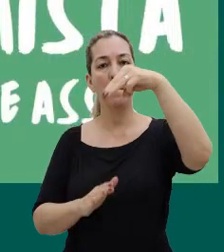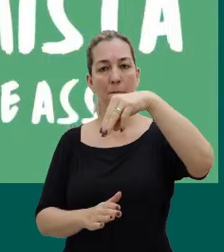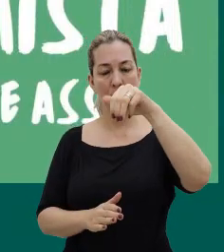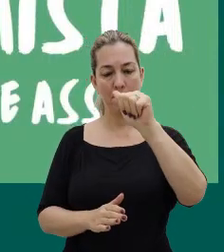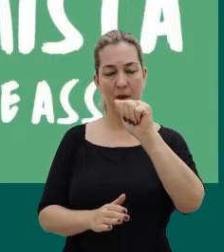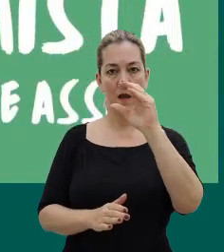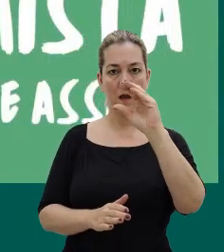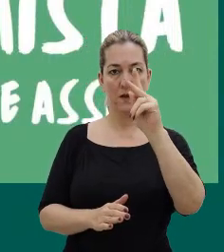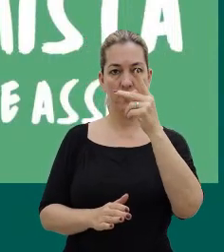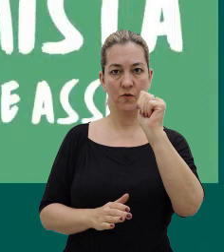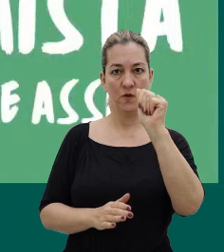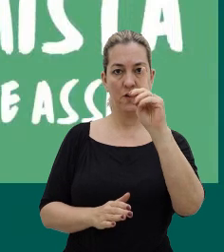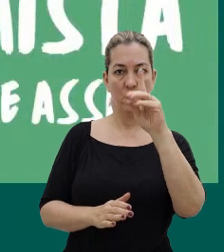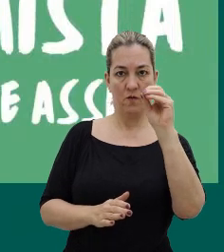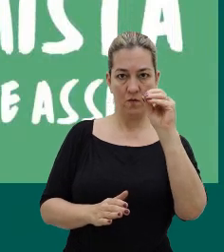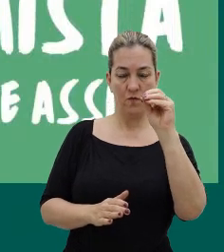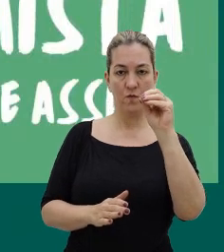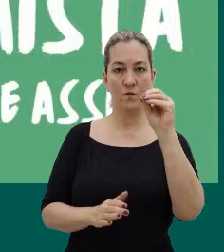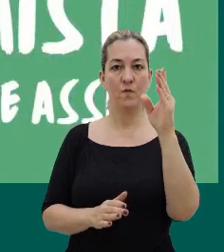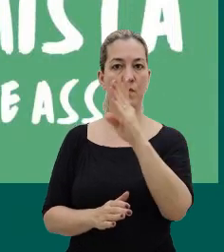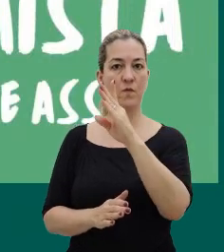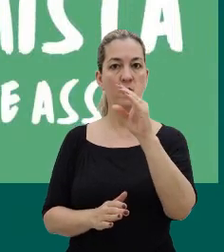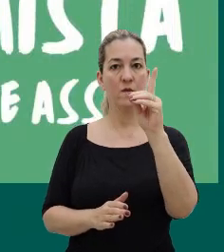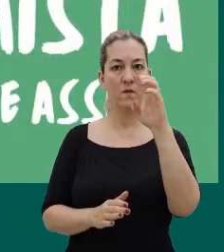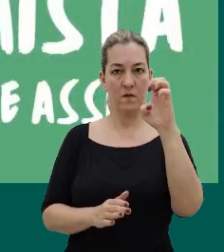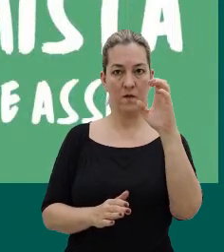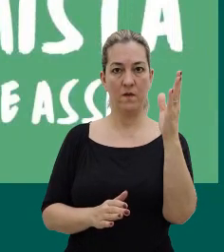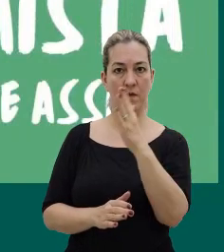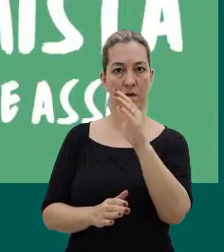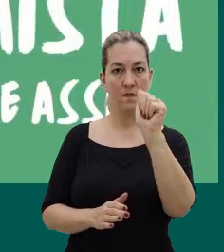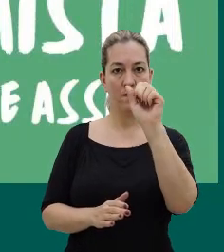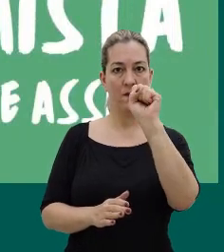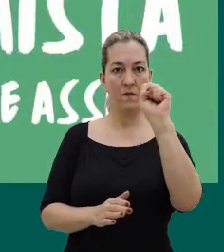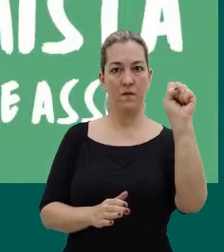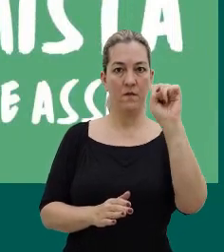ele oferece algumas perspectivas iniciais, assim, pra gente